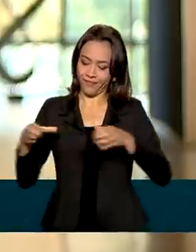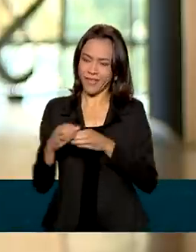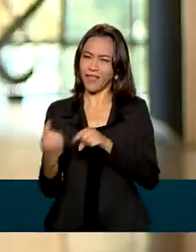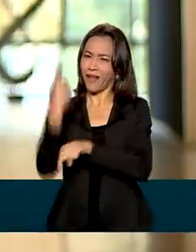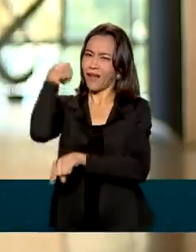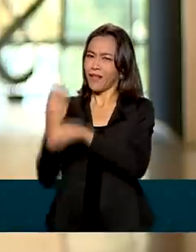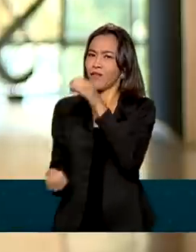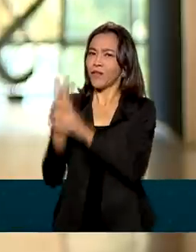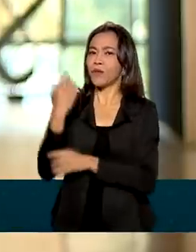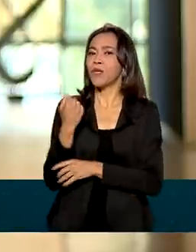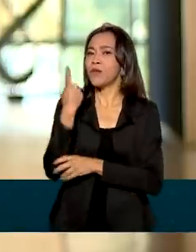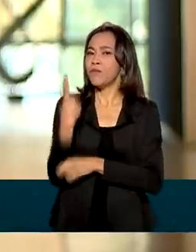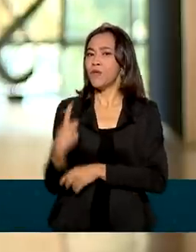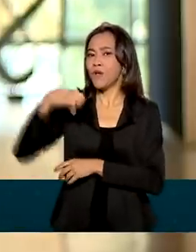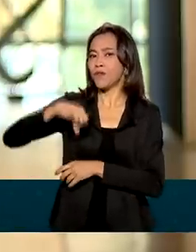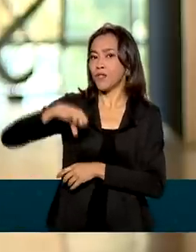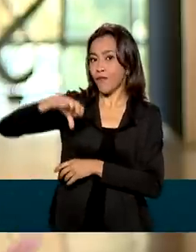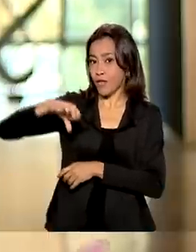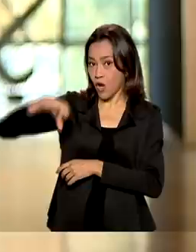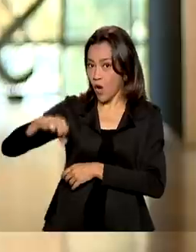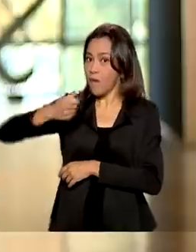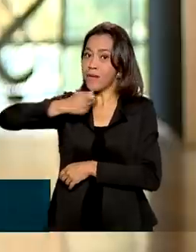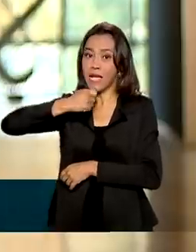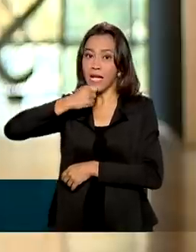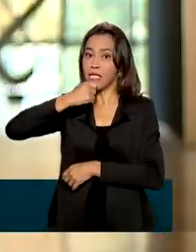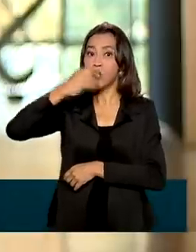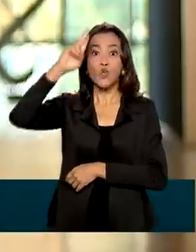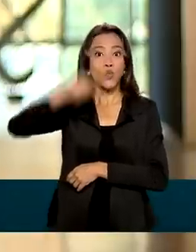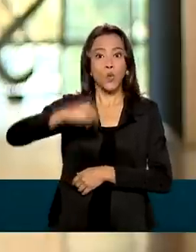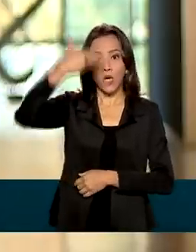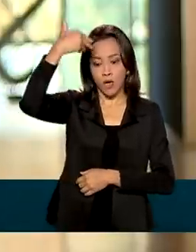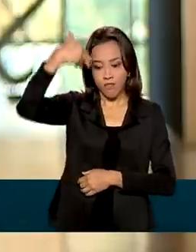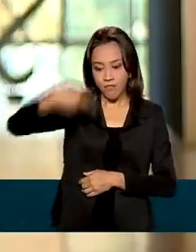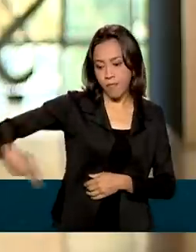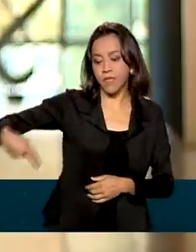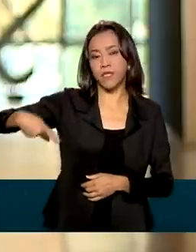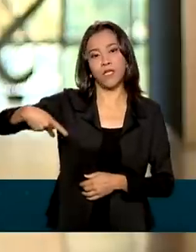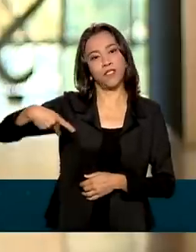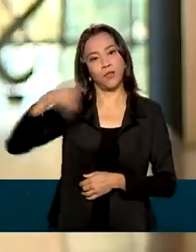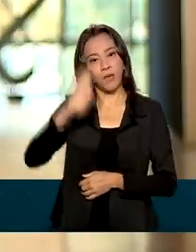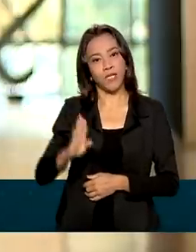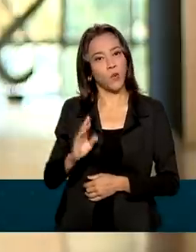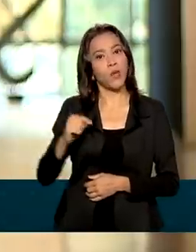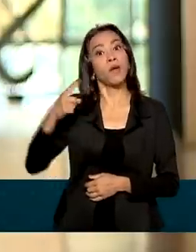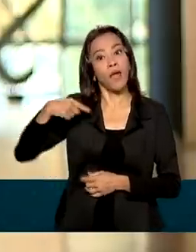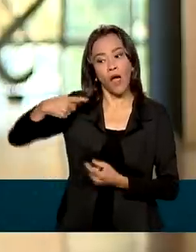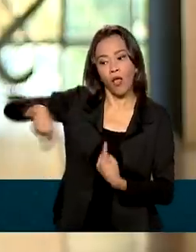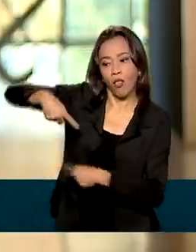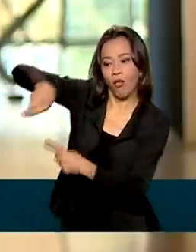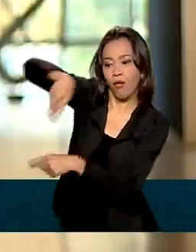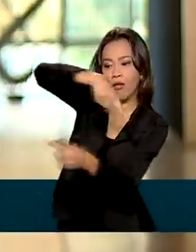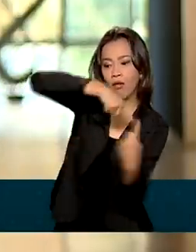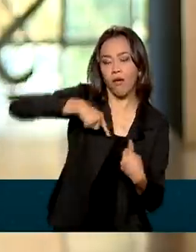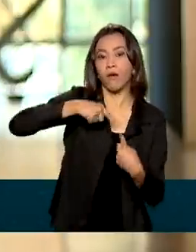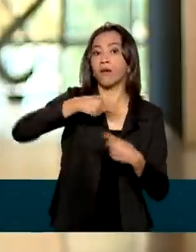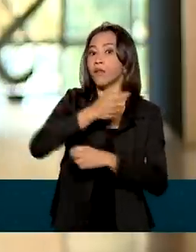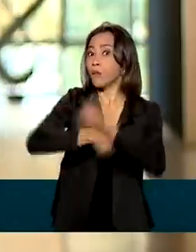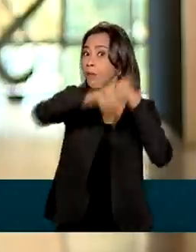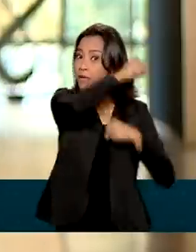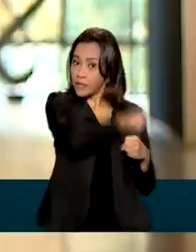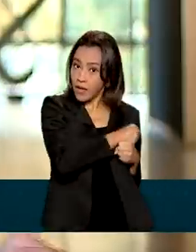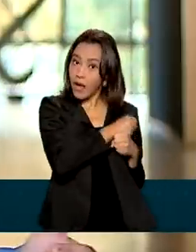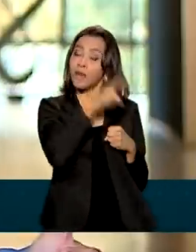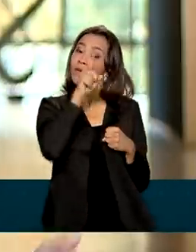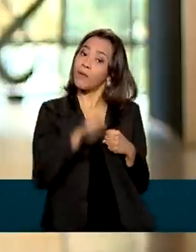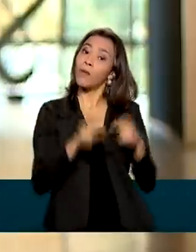1999, mas ainda não assumiu a presidência, que é rotativa. Ano passado, a reunião de líderes seria realizada